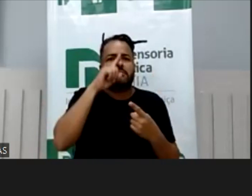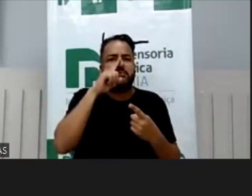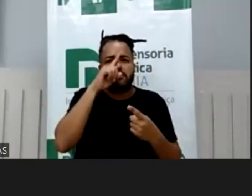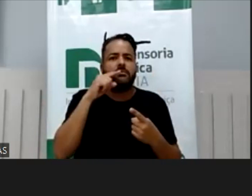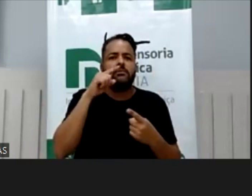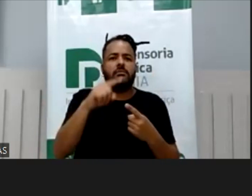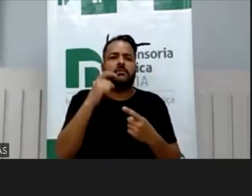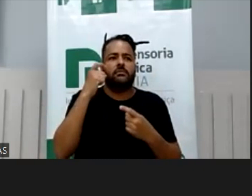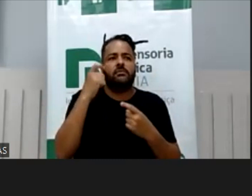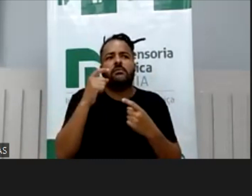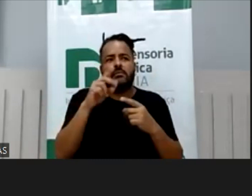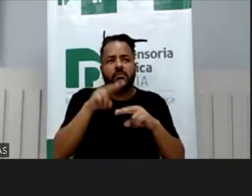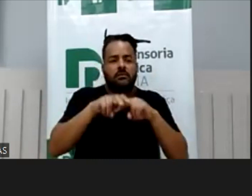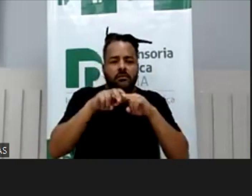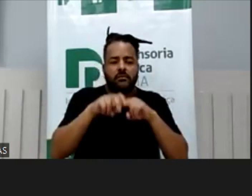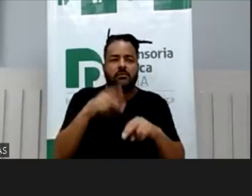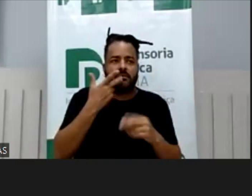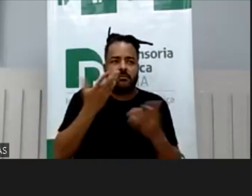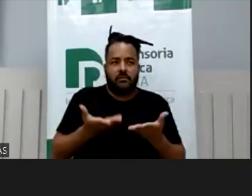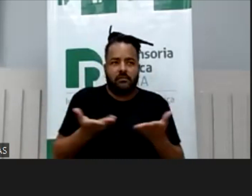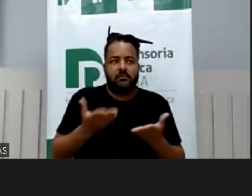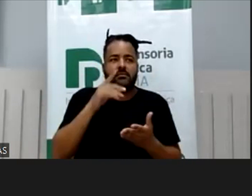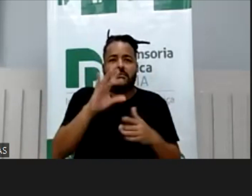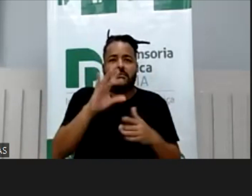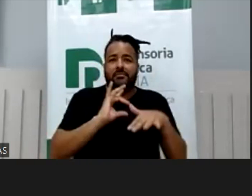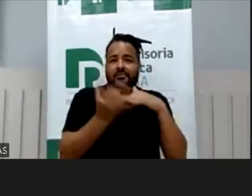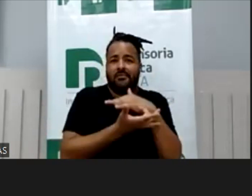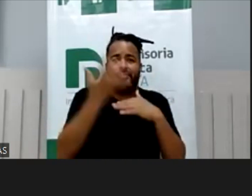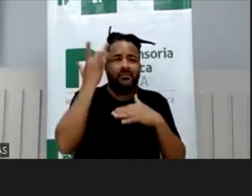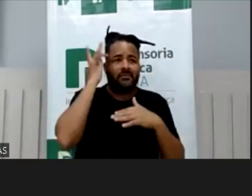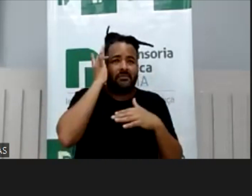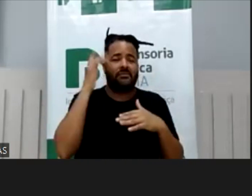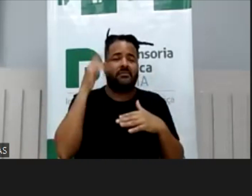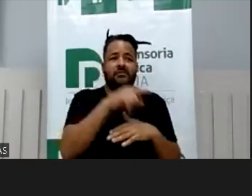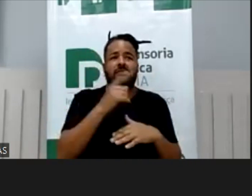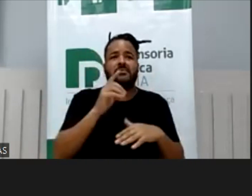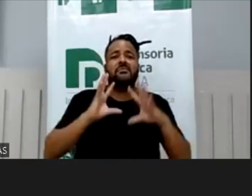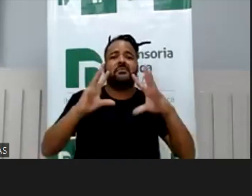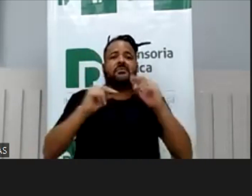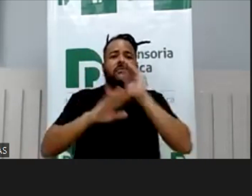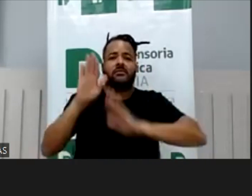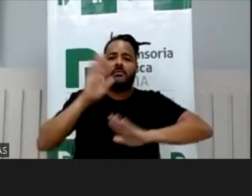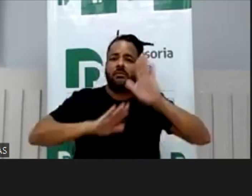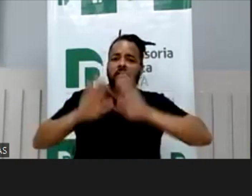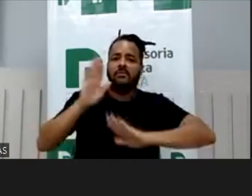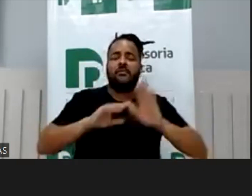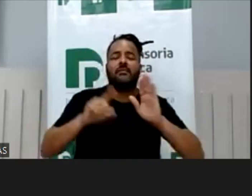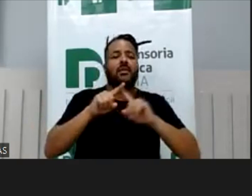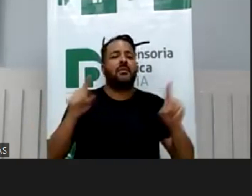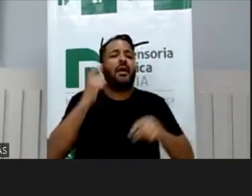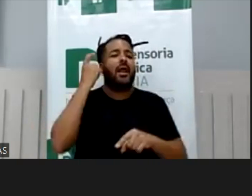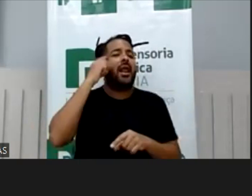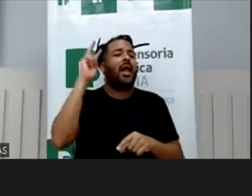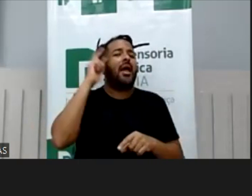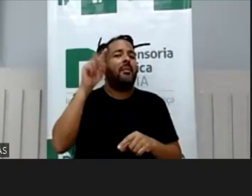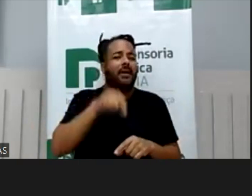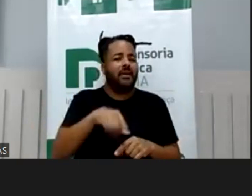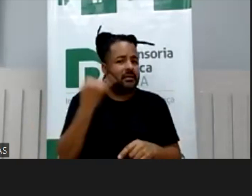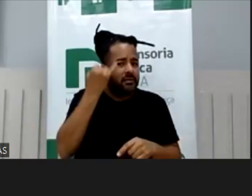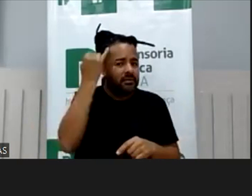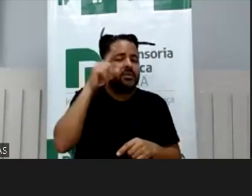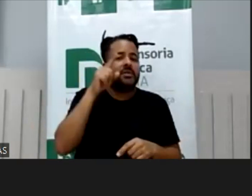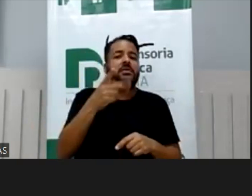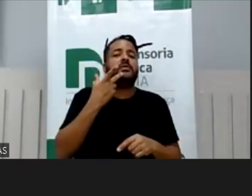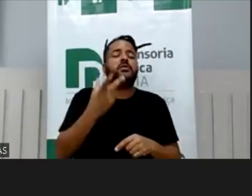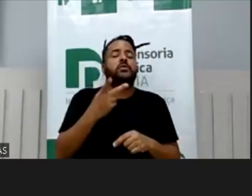gente está fazendo o uso das nossas redes sociais, achando que está tendo todos os cuidados, a gente não está lembrando, mesmo sendo defensora pública,